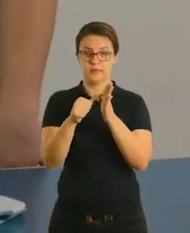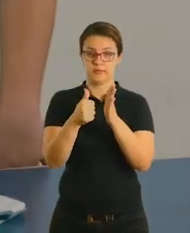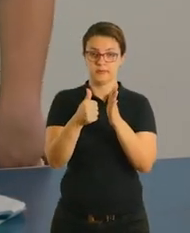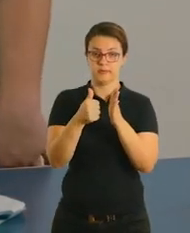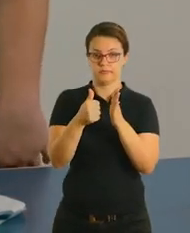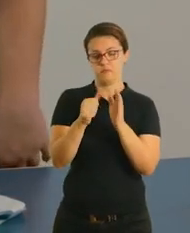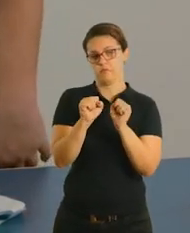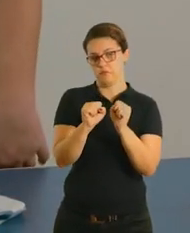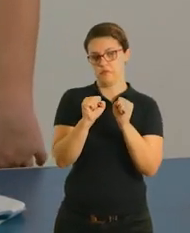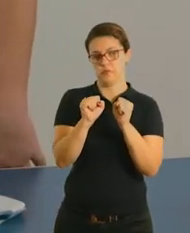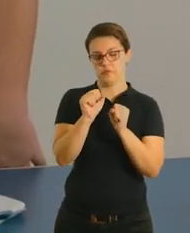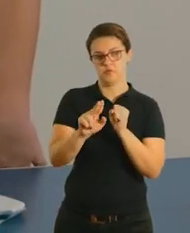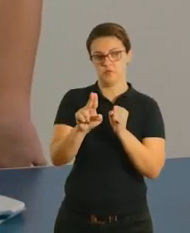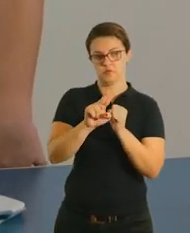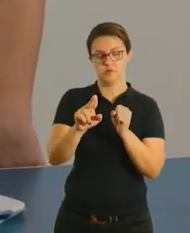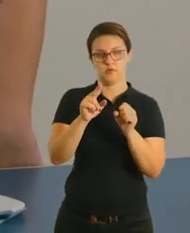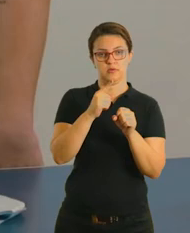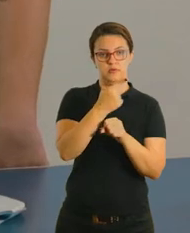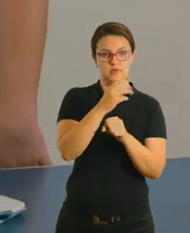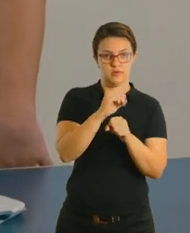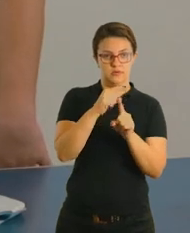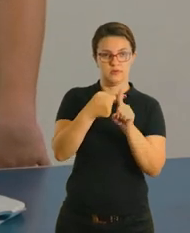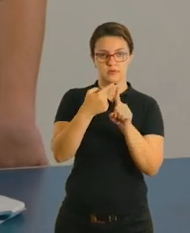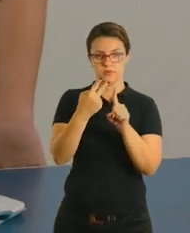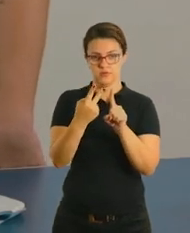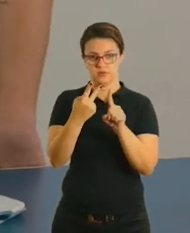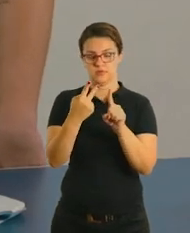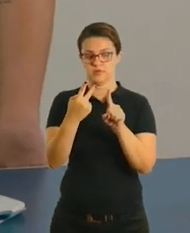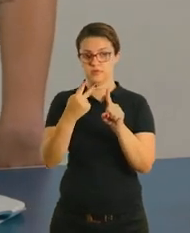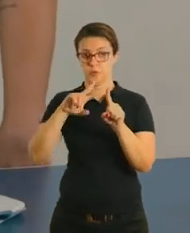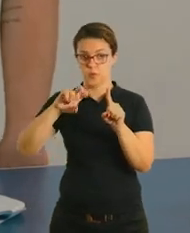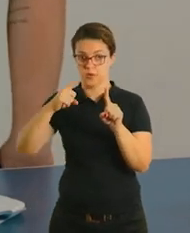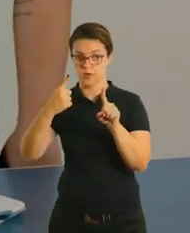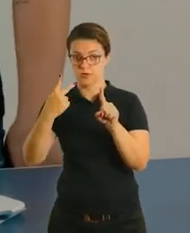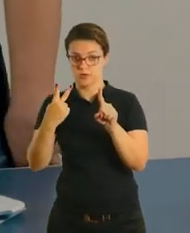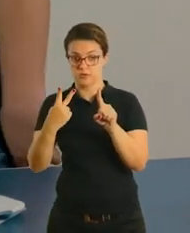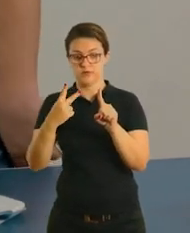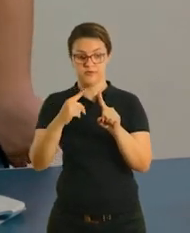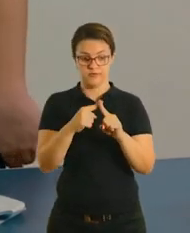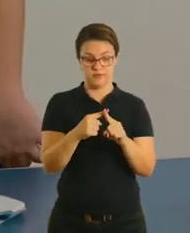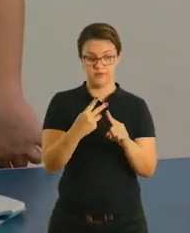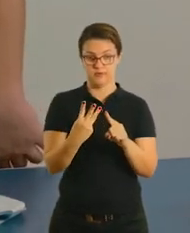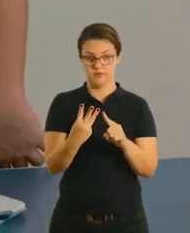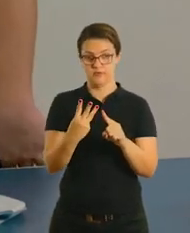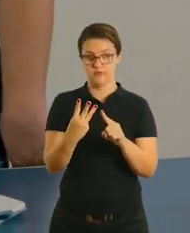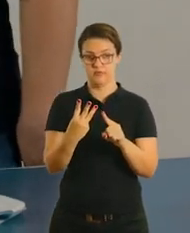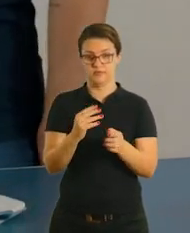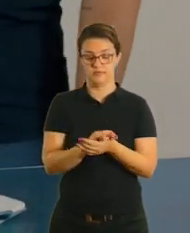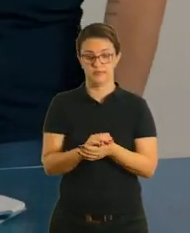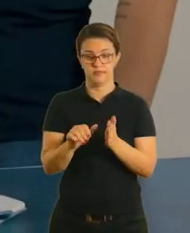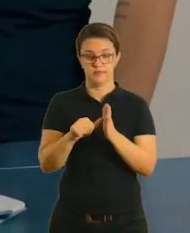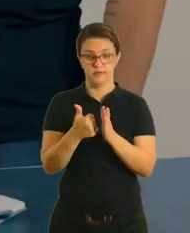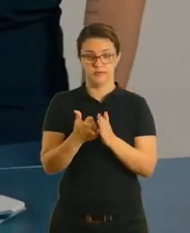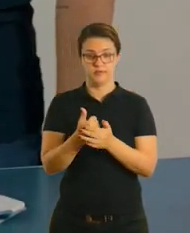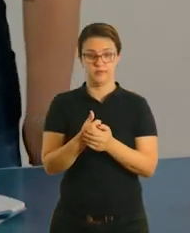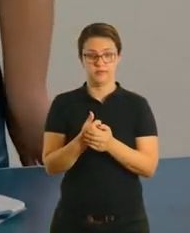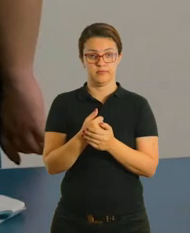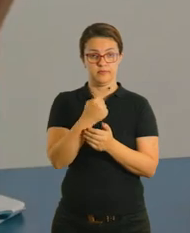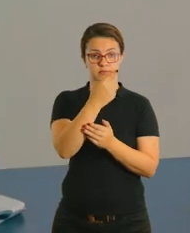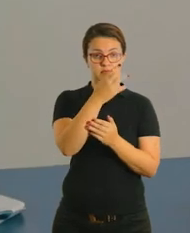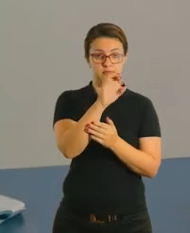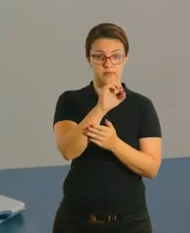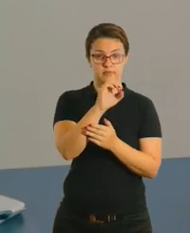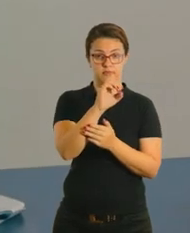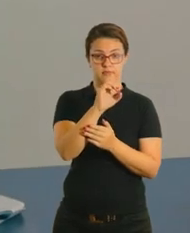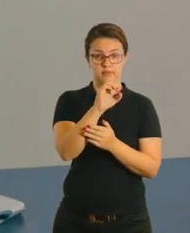Primeiro, eu posso resolver com uma adição. 10 mais 2, que dá 12, vezes o 3. Eu vou resolver primeiro